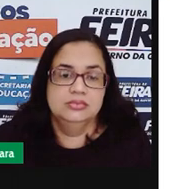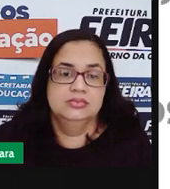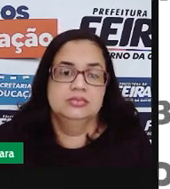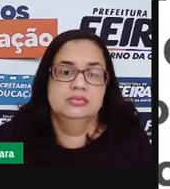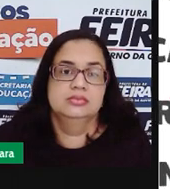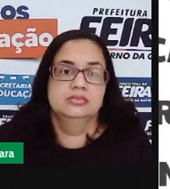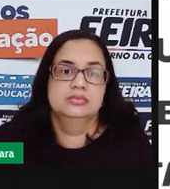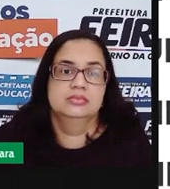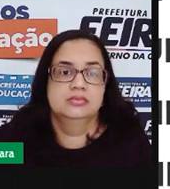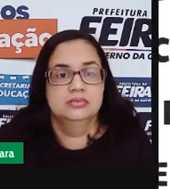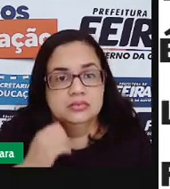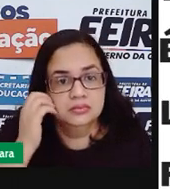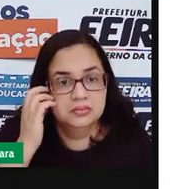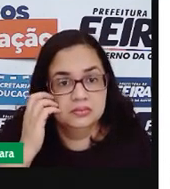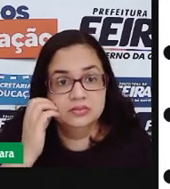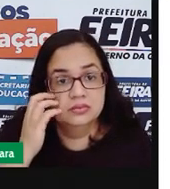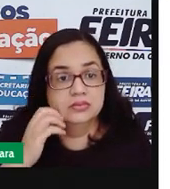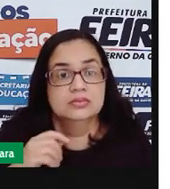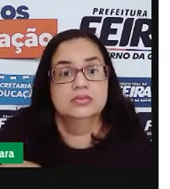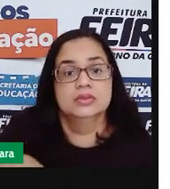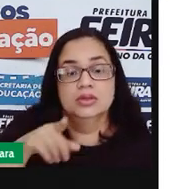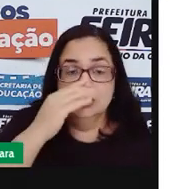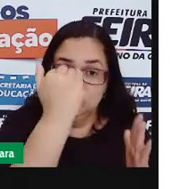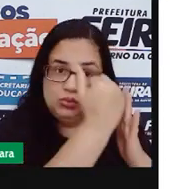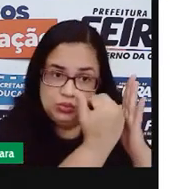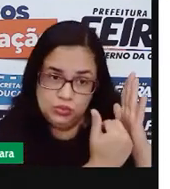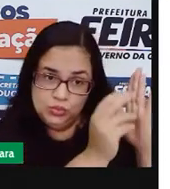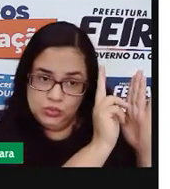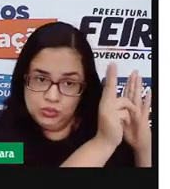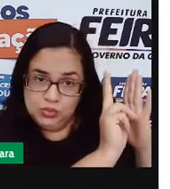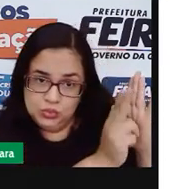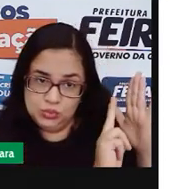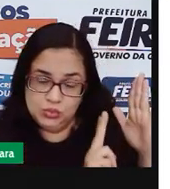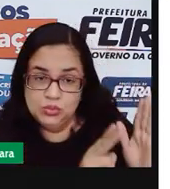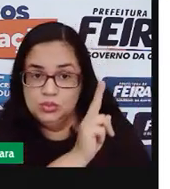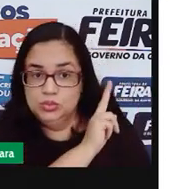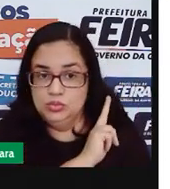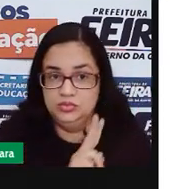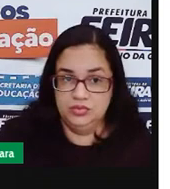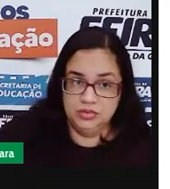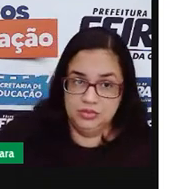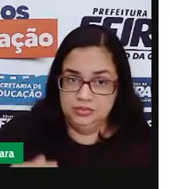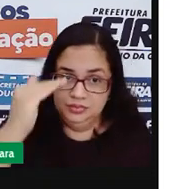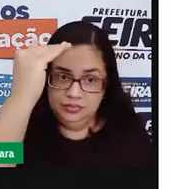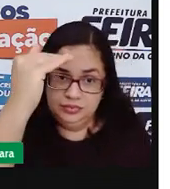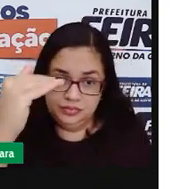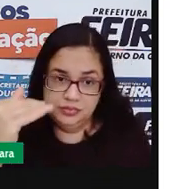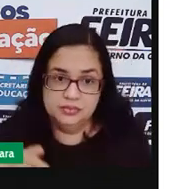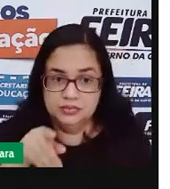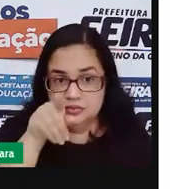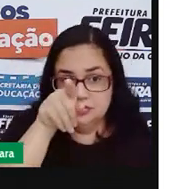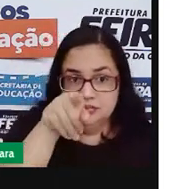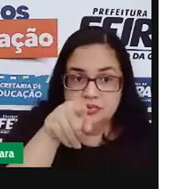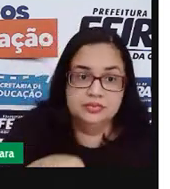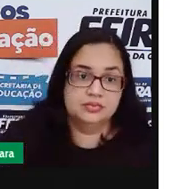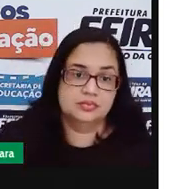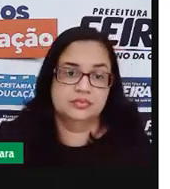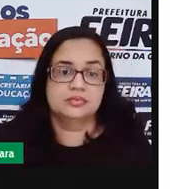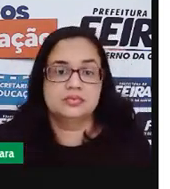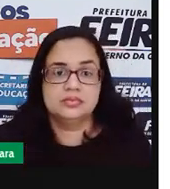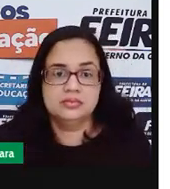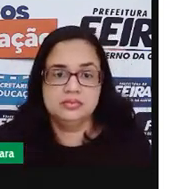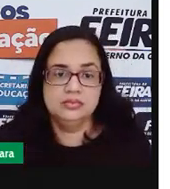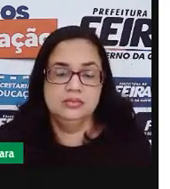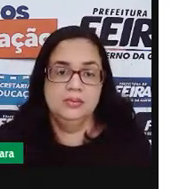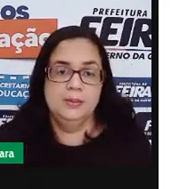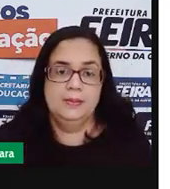Zezito, Paulão do Caldeirão, Valdemir Santos, Galeguinho, Pedro